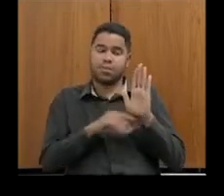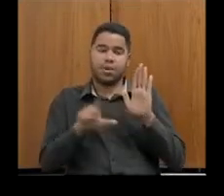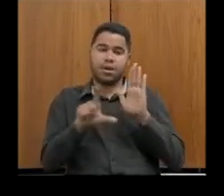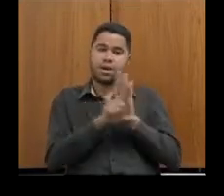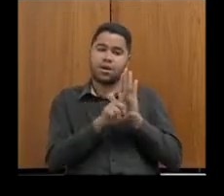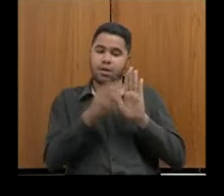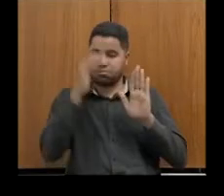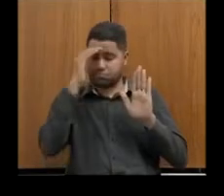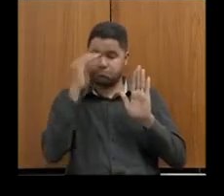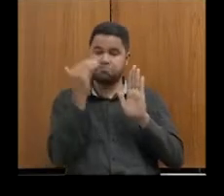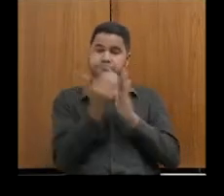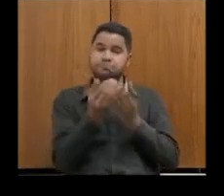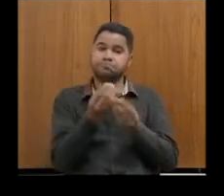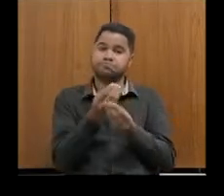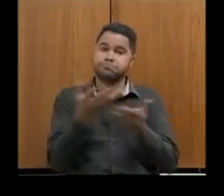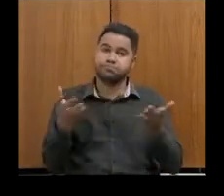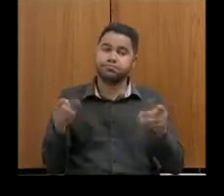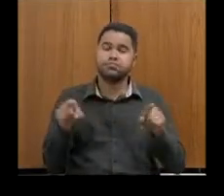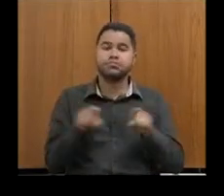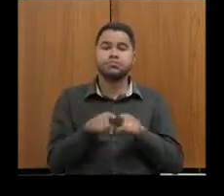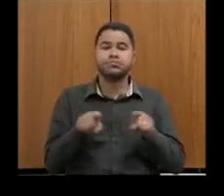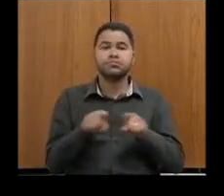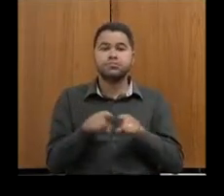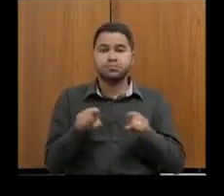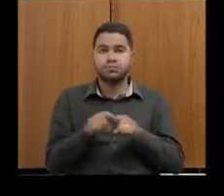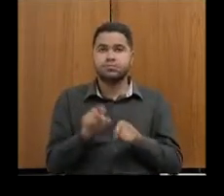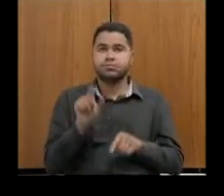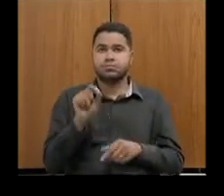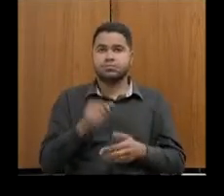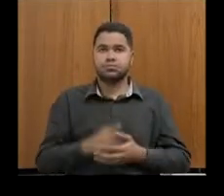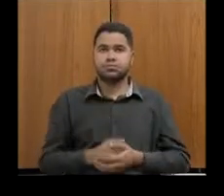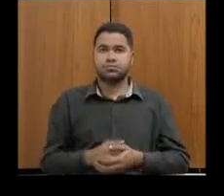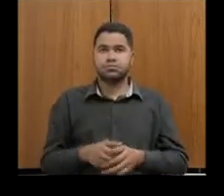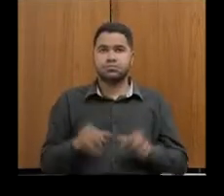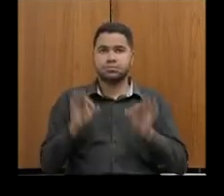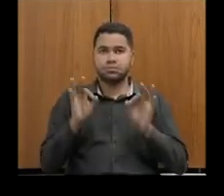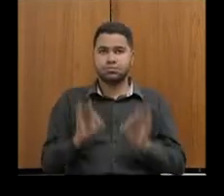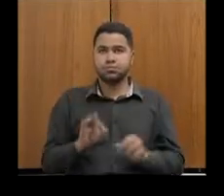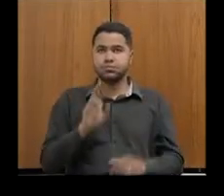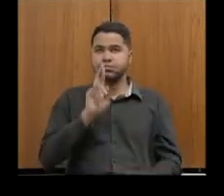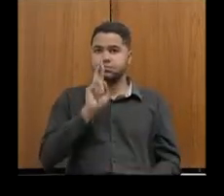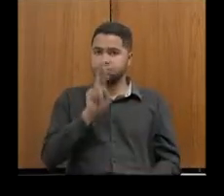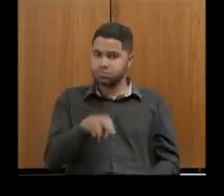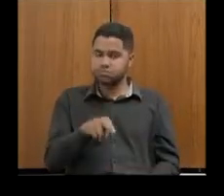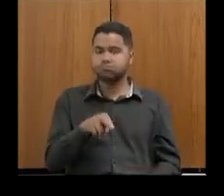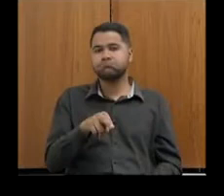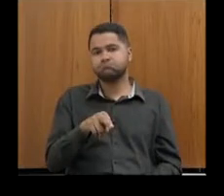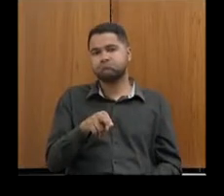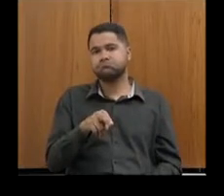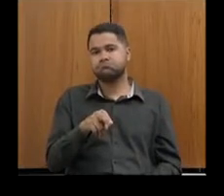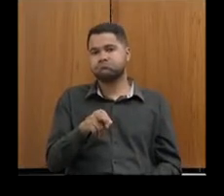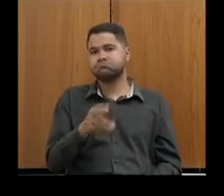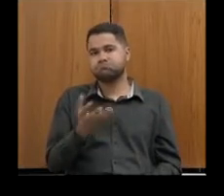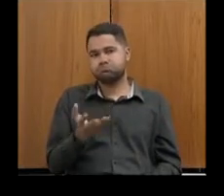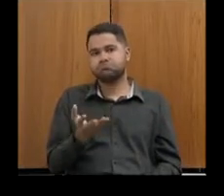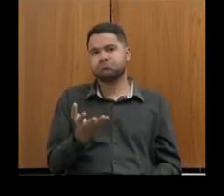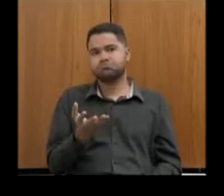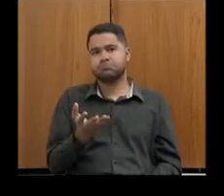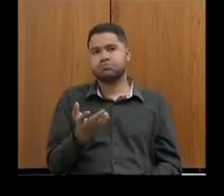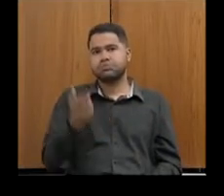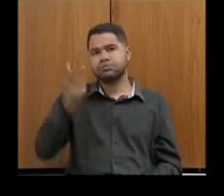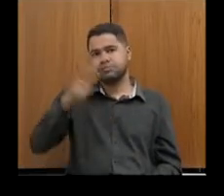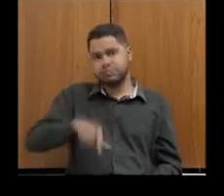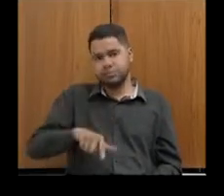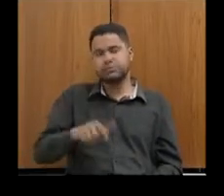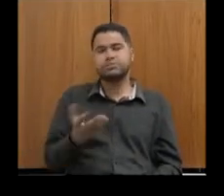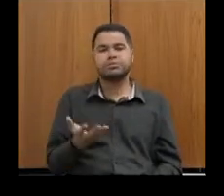trazer aqui, além de, que com certeza é uma resposta prolixa, é uma resposta, é porque não